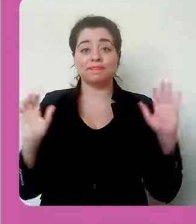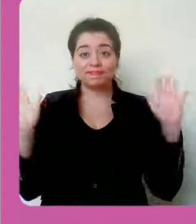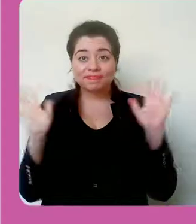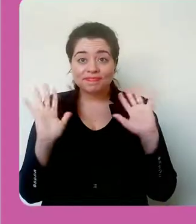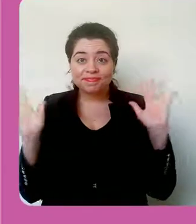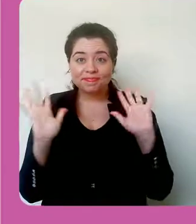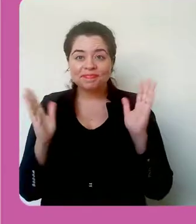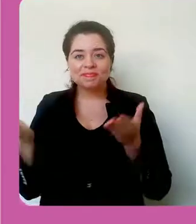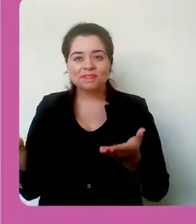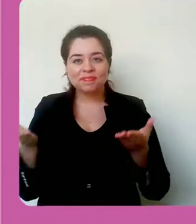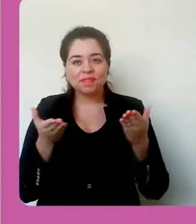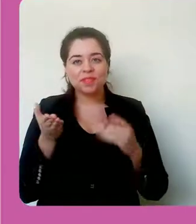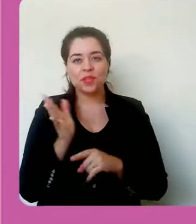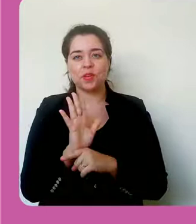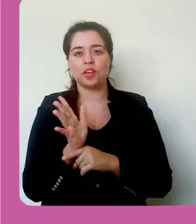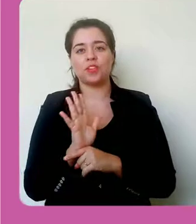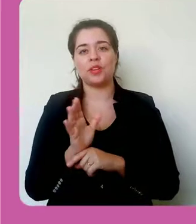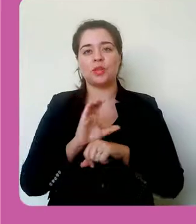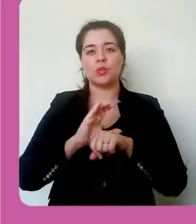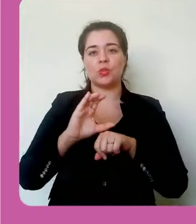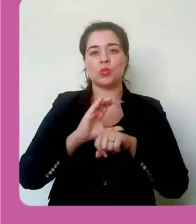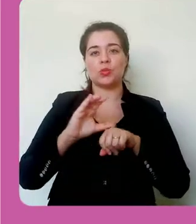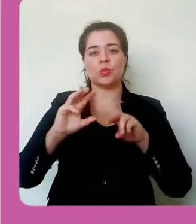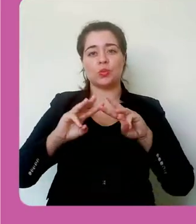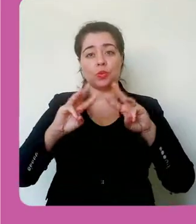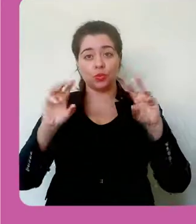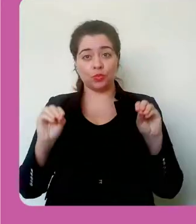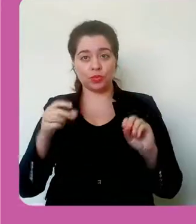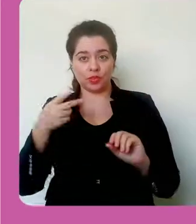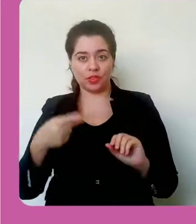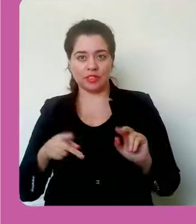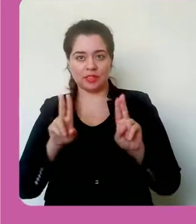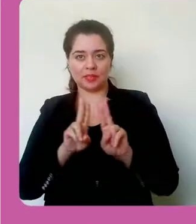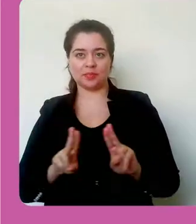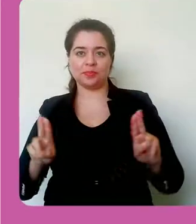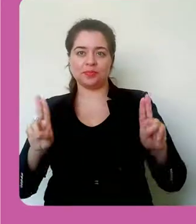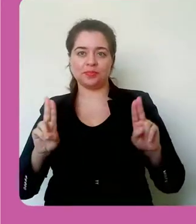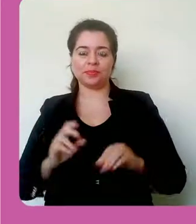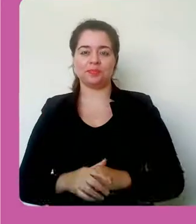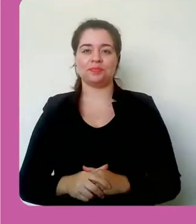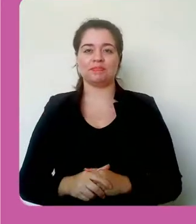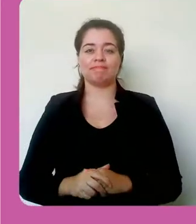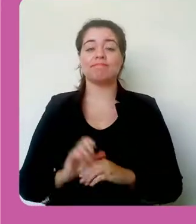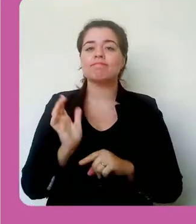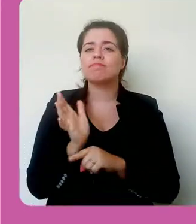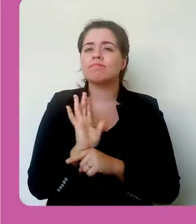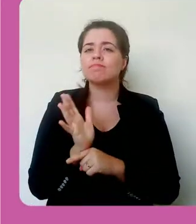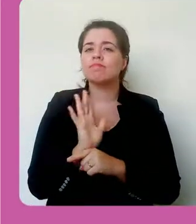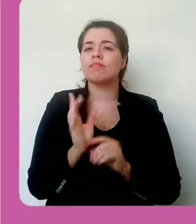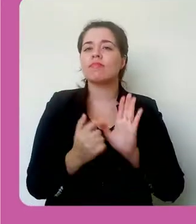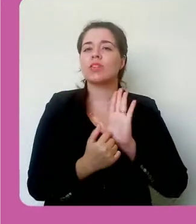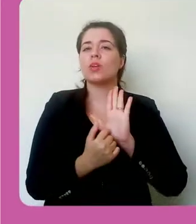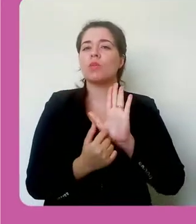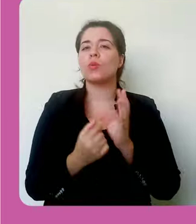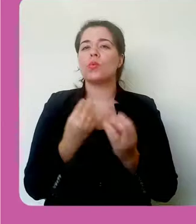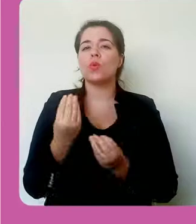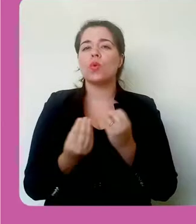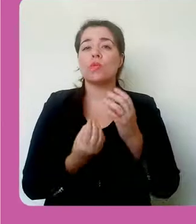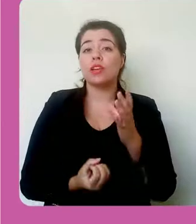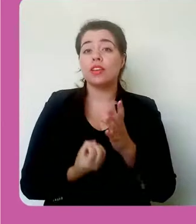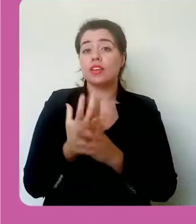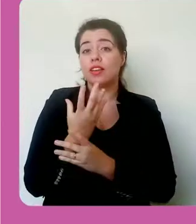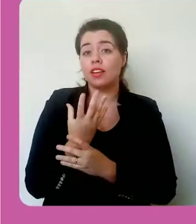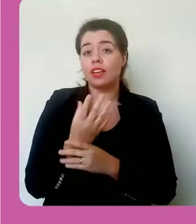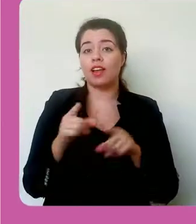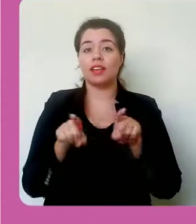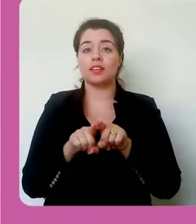Apresento a você como criar e editar o recurso em livro. Este recurso é um conjunto de páginas web que vai nos